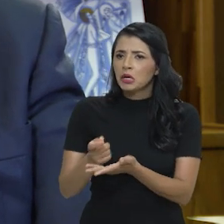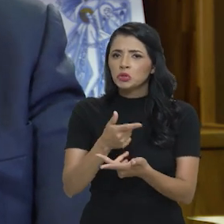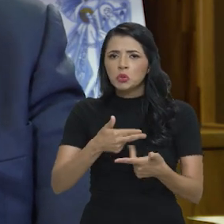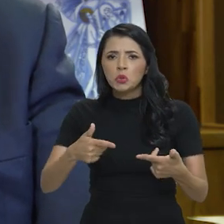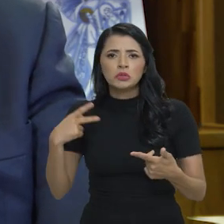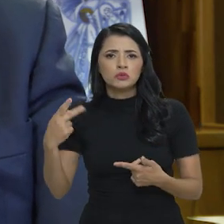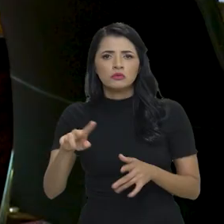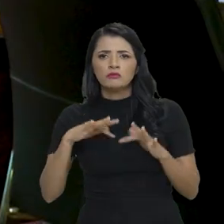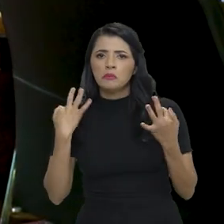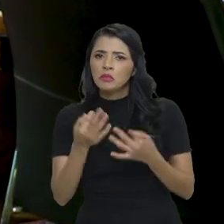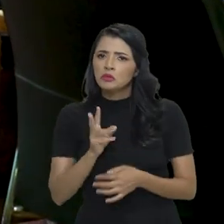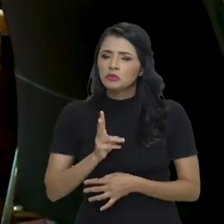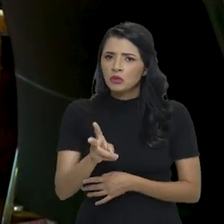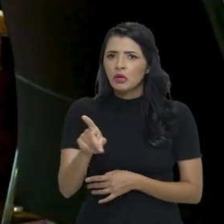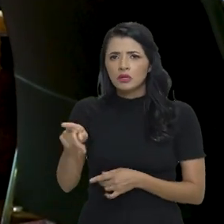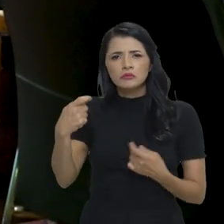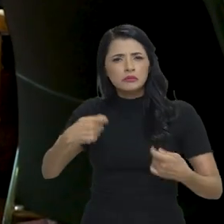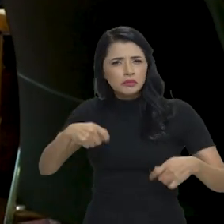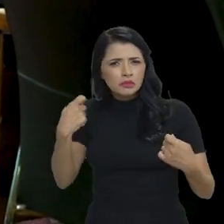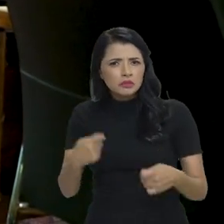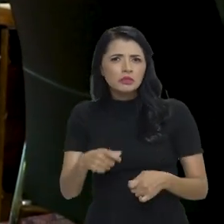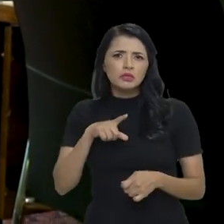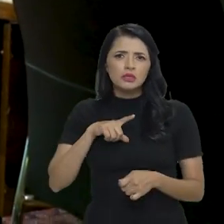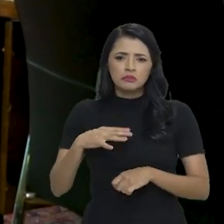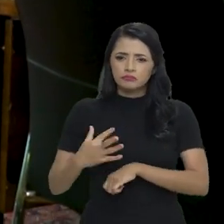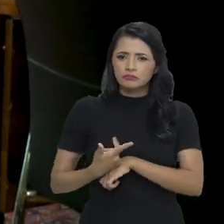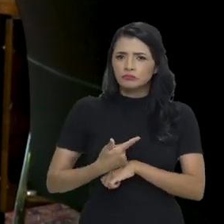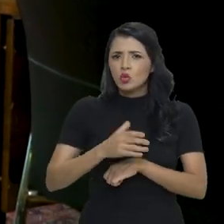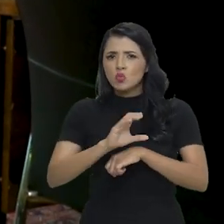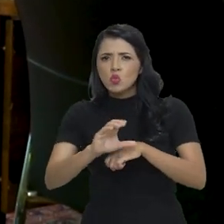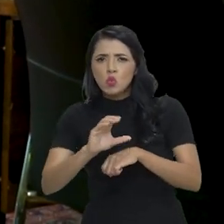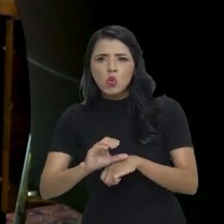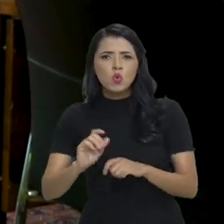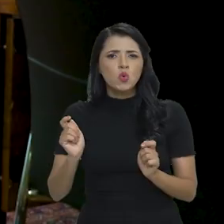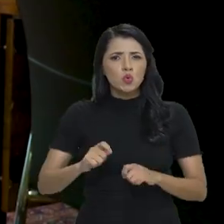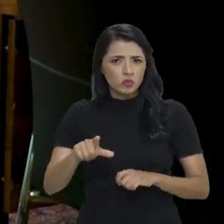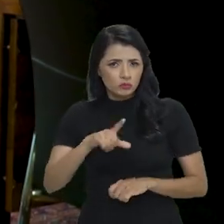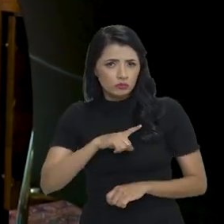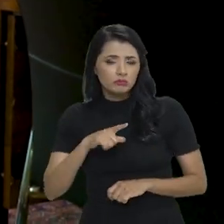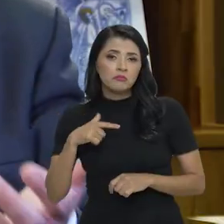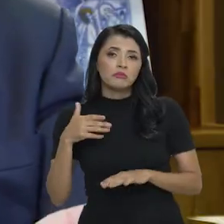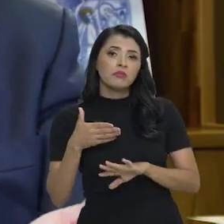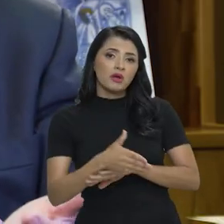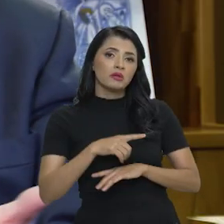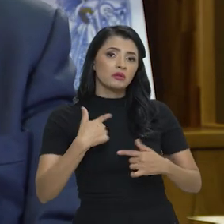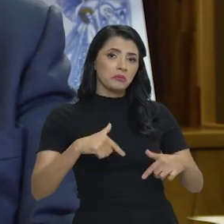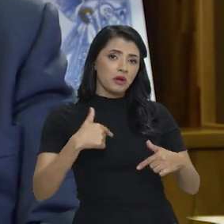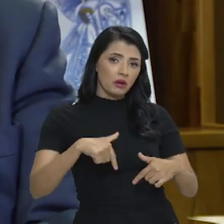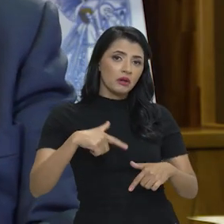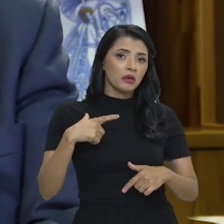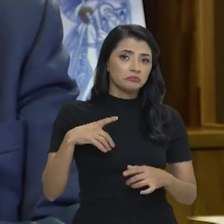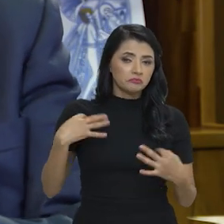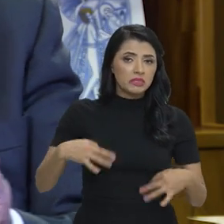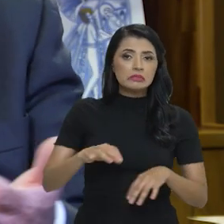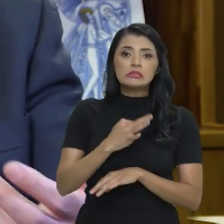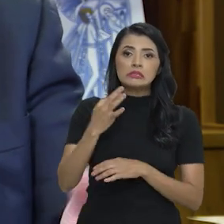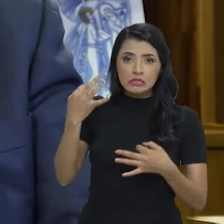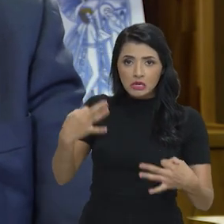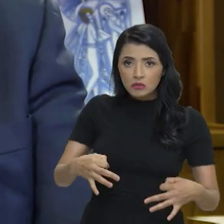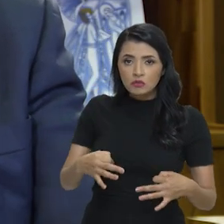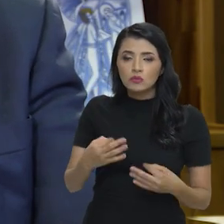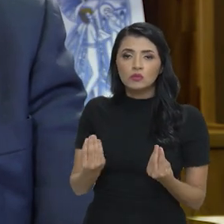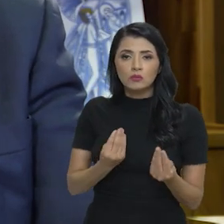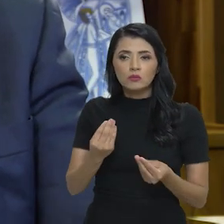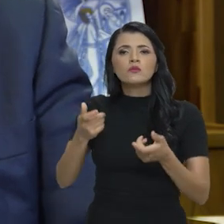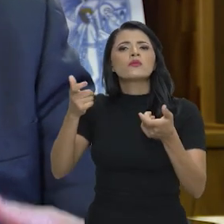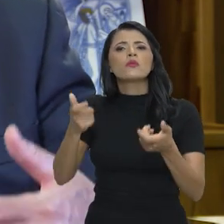decentemente. ele tem necessidade de um processo de qualificação, de capacitação para o mercado de trabalho, onde